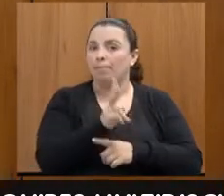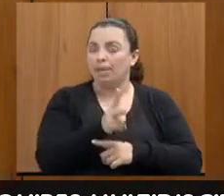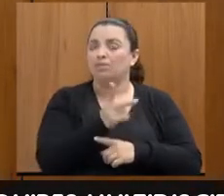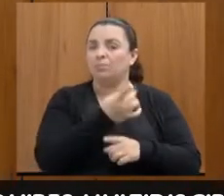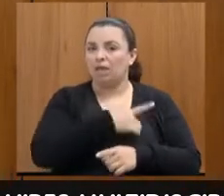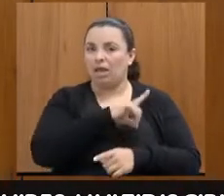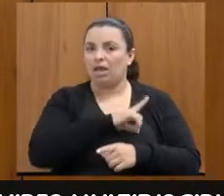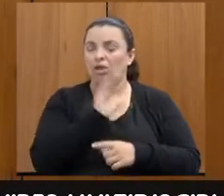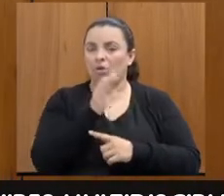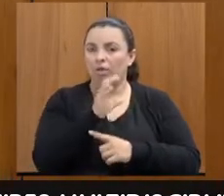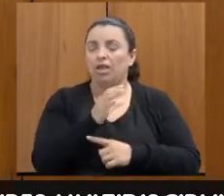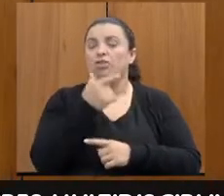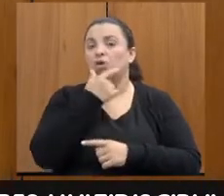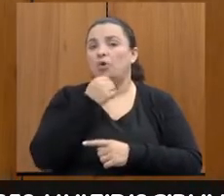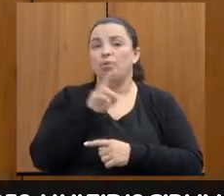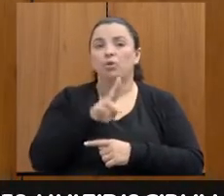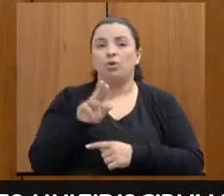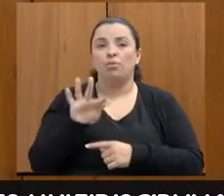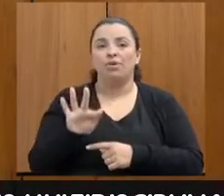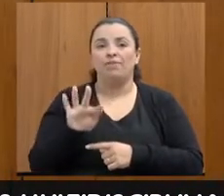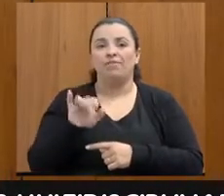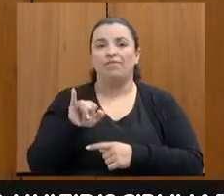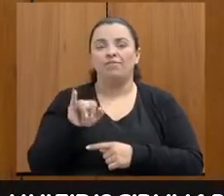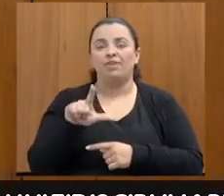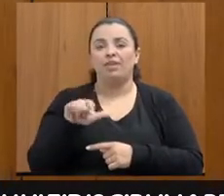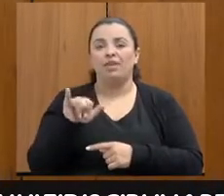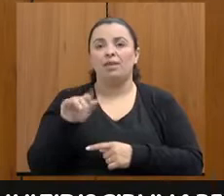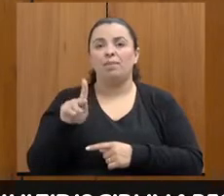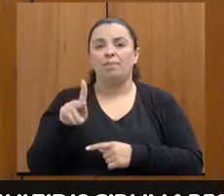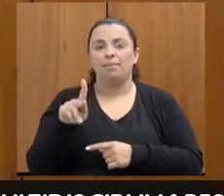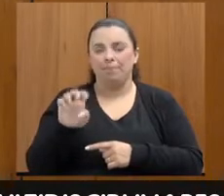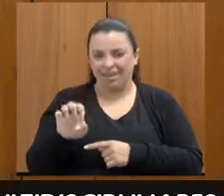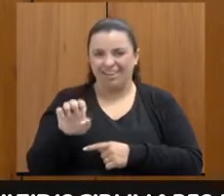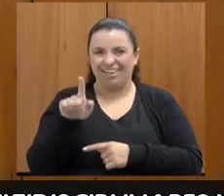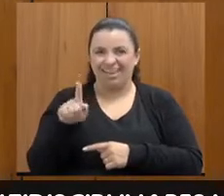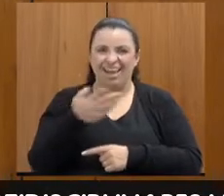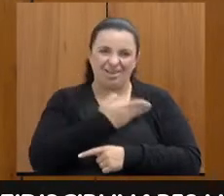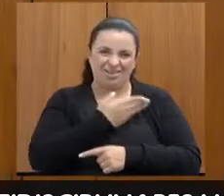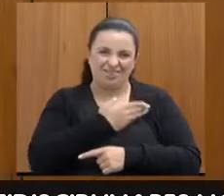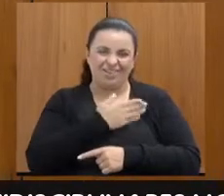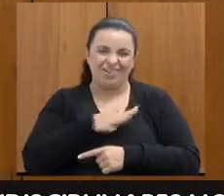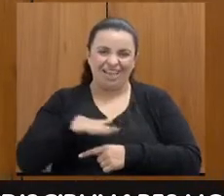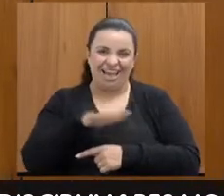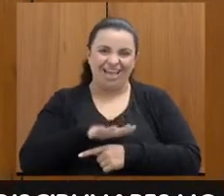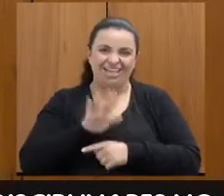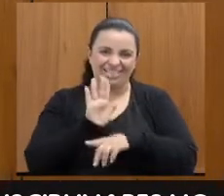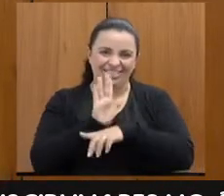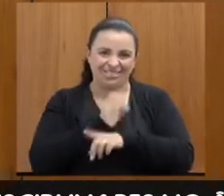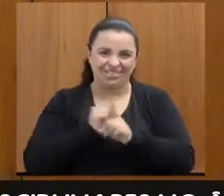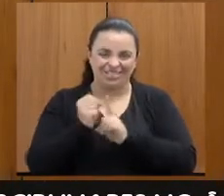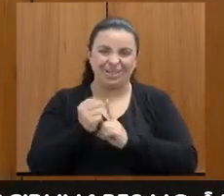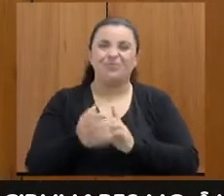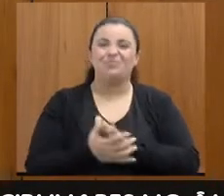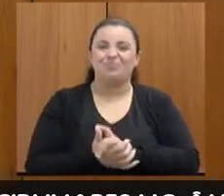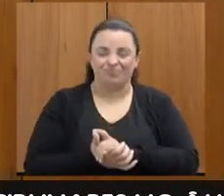da Silva. Colega assistente social, não é, Felipe? Convido também,